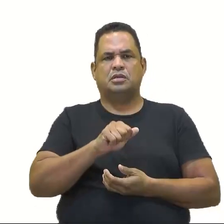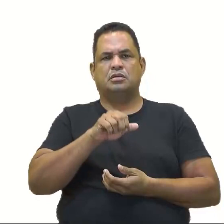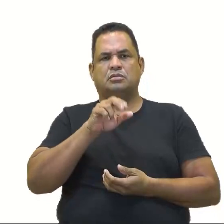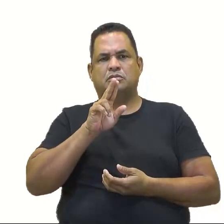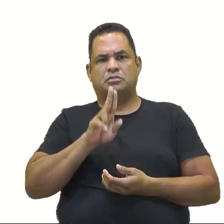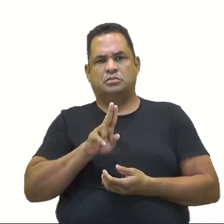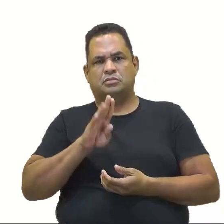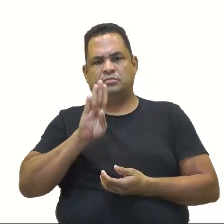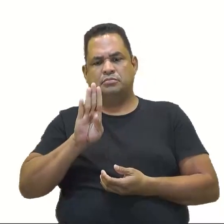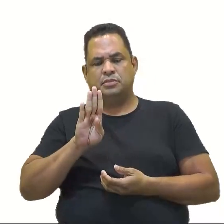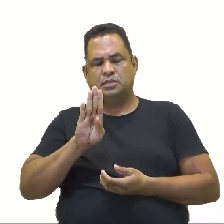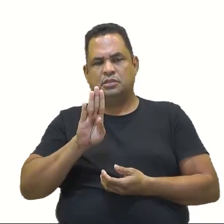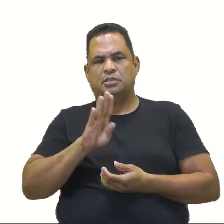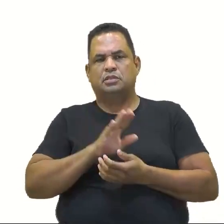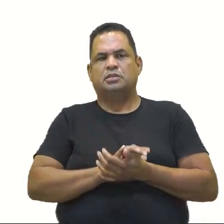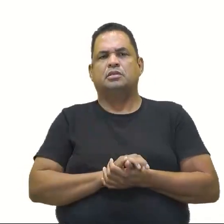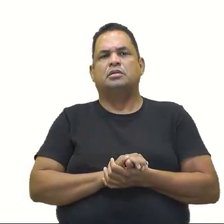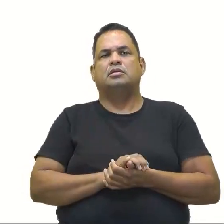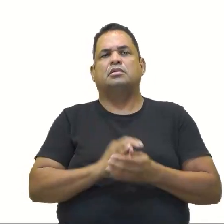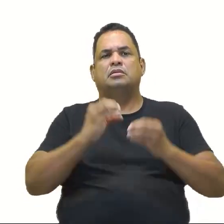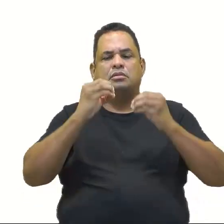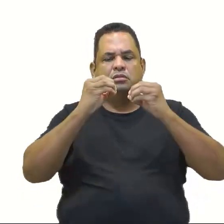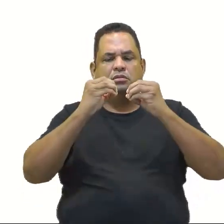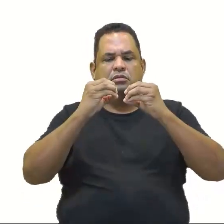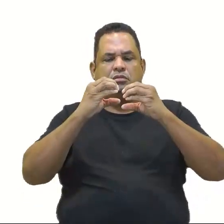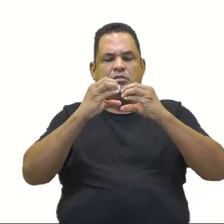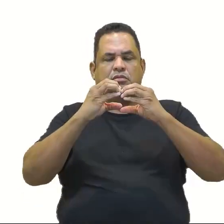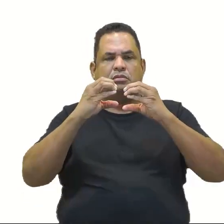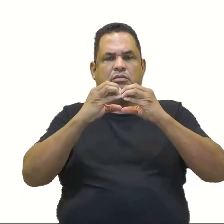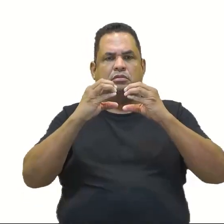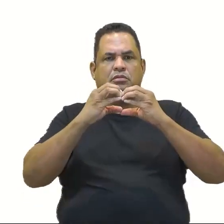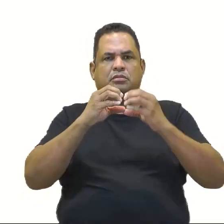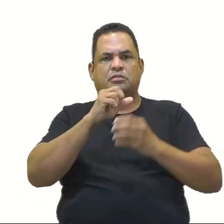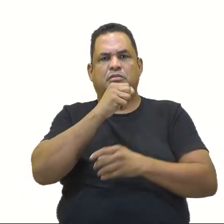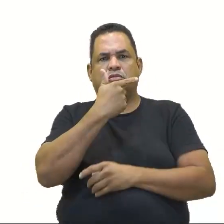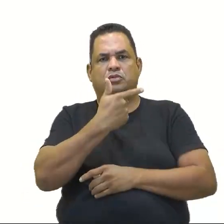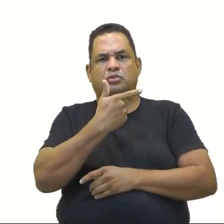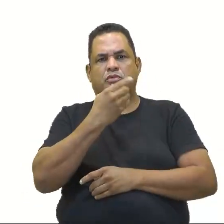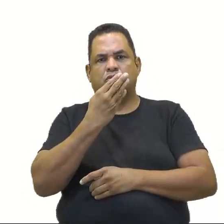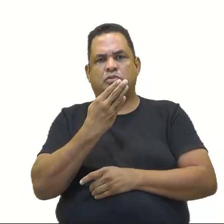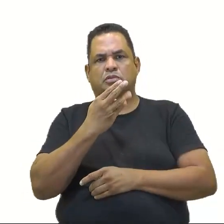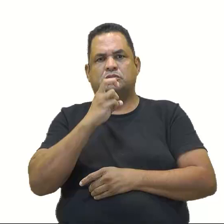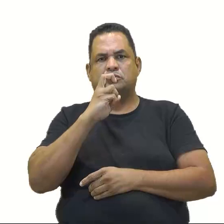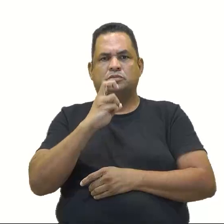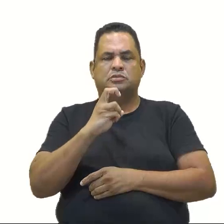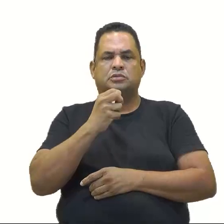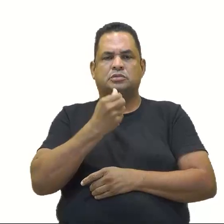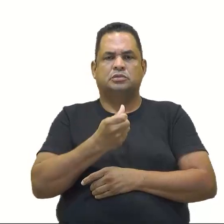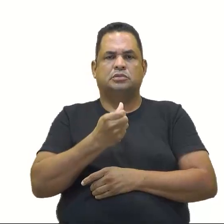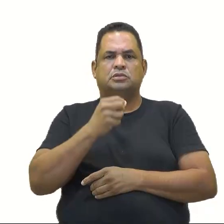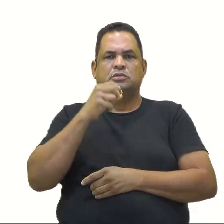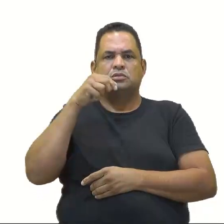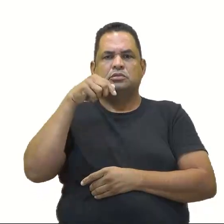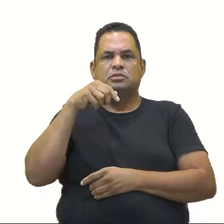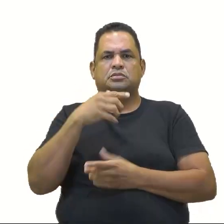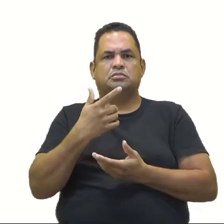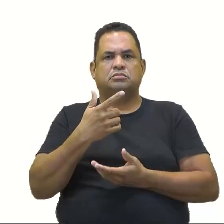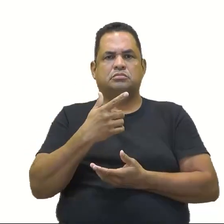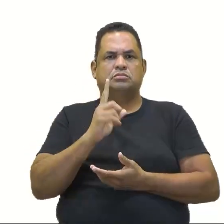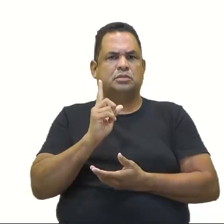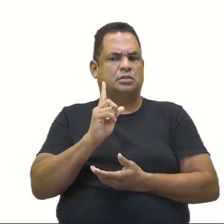Beleza? A união com B, então, vai ser o 2, o 4, o 5, o 6, não.